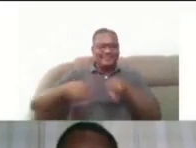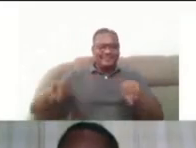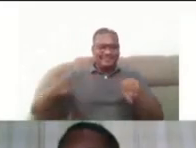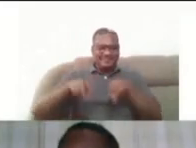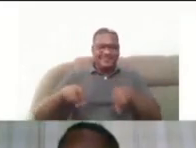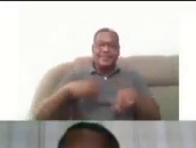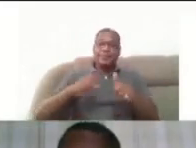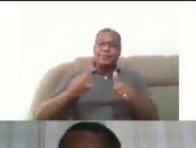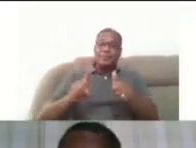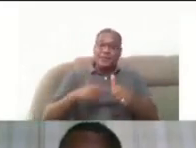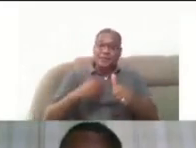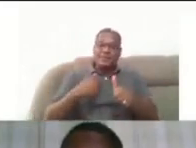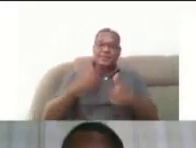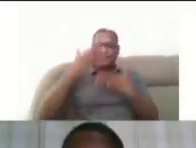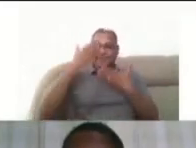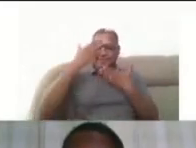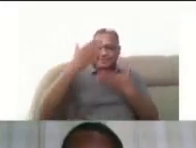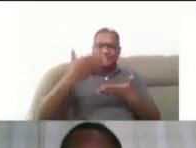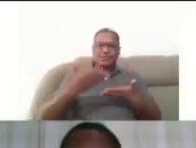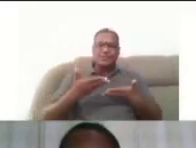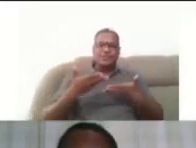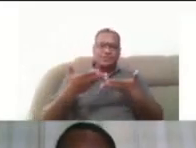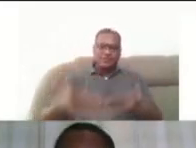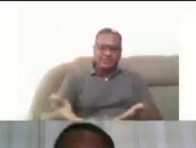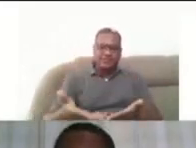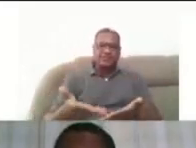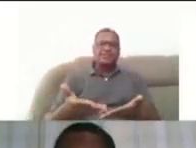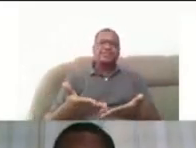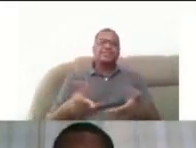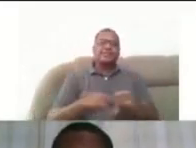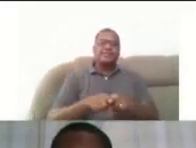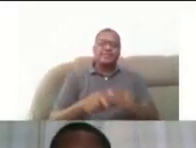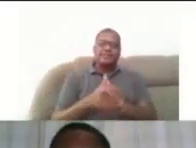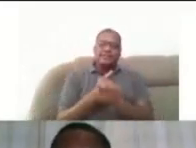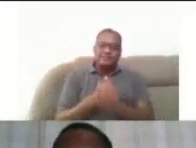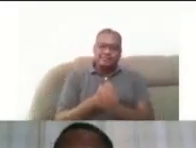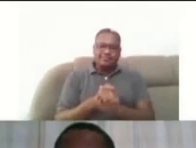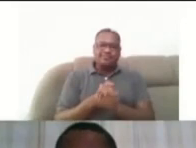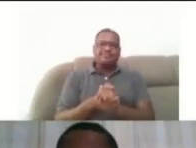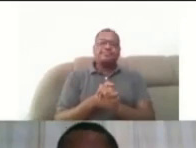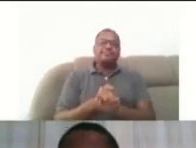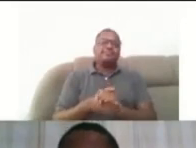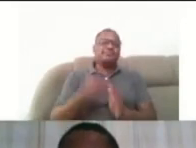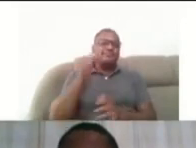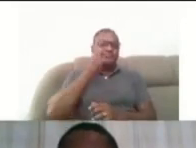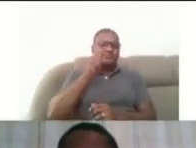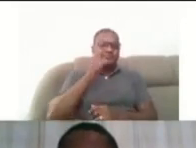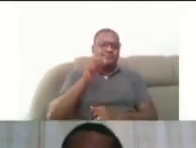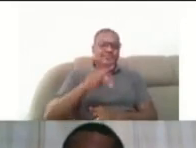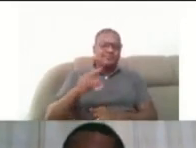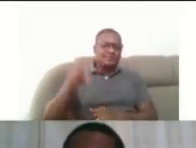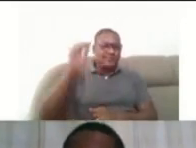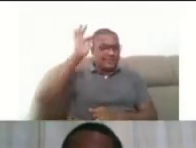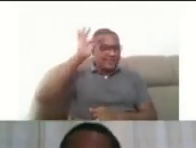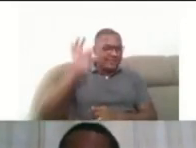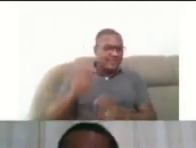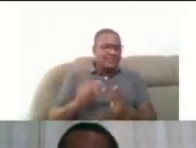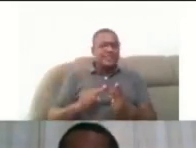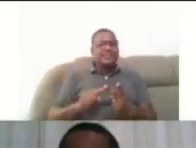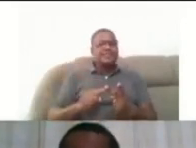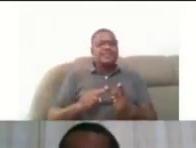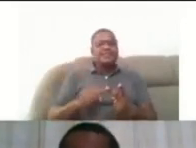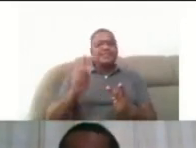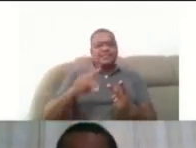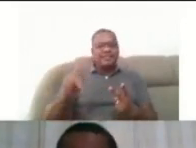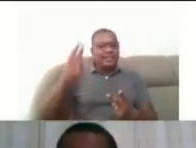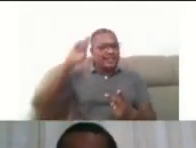gostaria de agradecer o convite, saudar os participantes da mesa, a professora Fernanda Queiroz, a professora Regiane Barbosa,